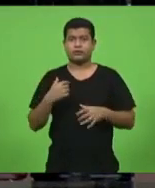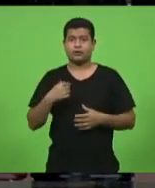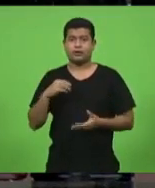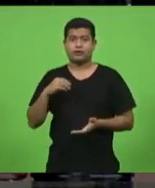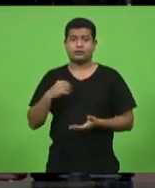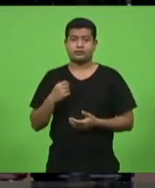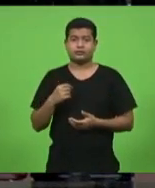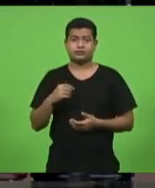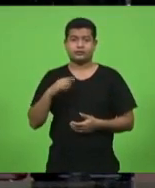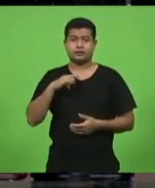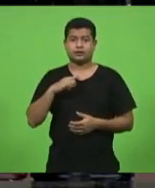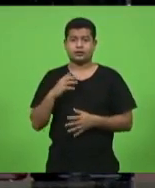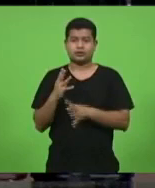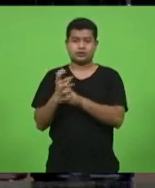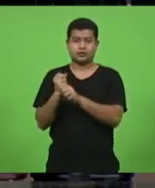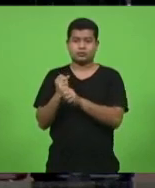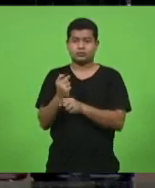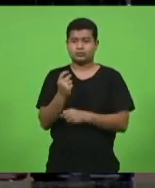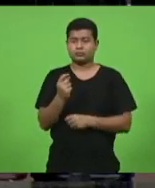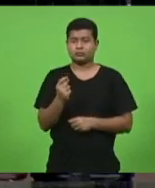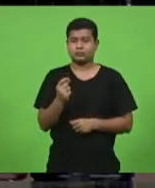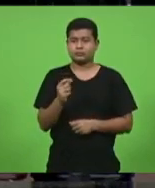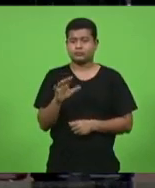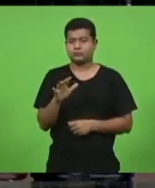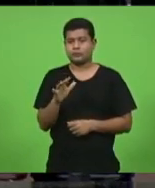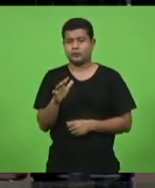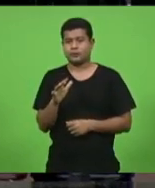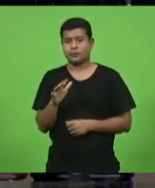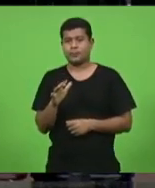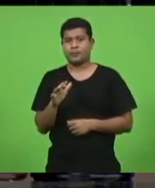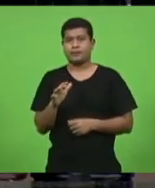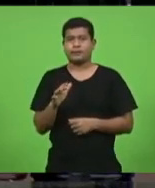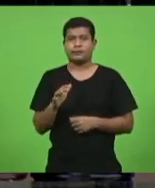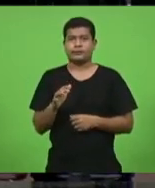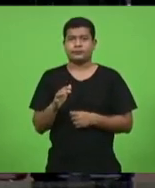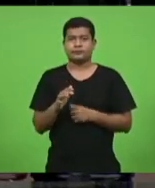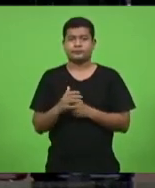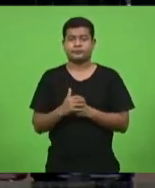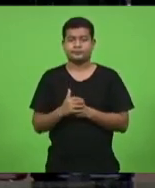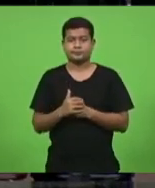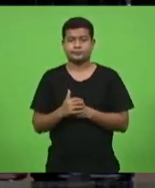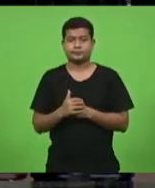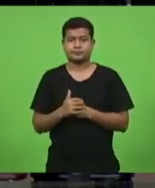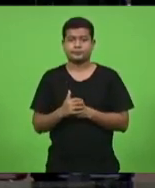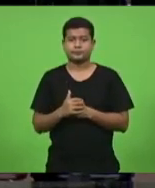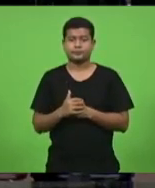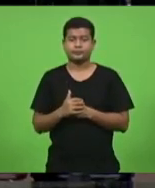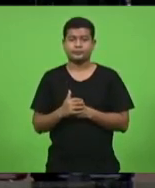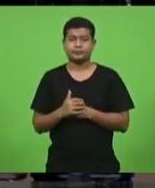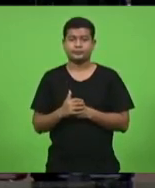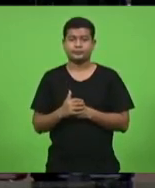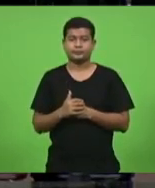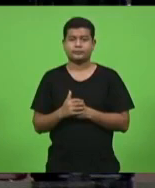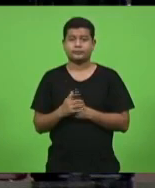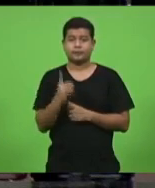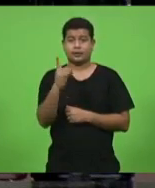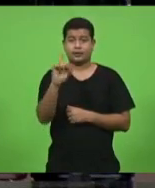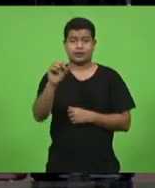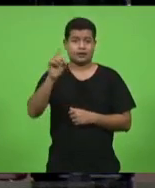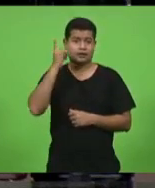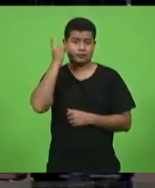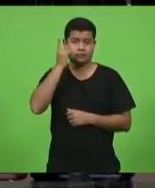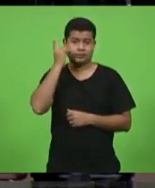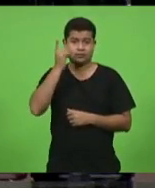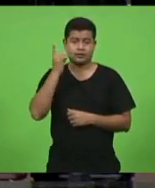nós temos um, dois, três, quatro, cinco, seis, sete, oito, nove, dez dez deputados